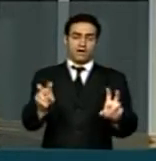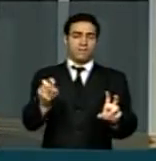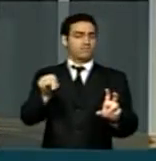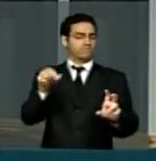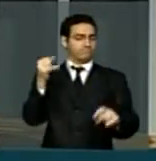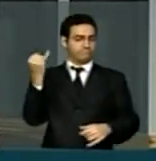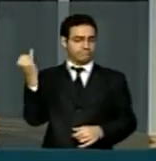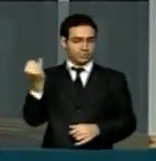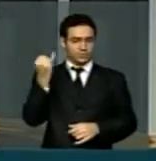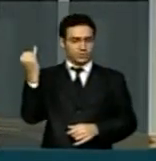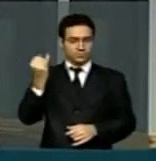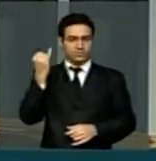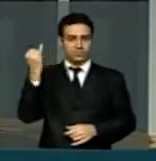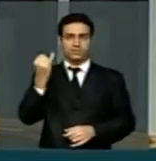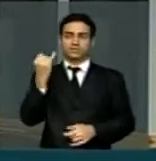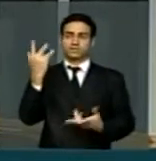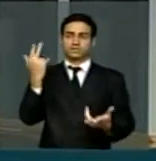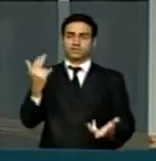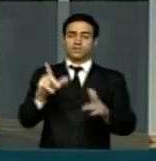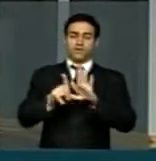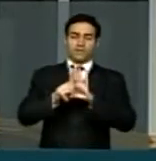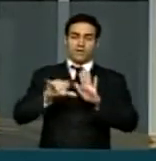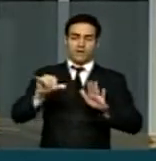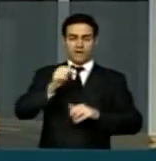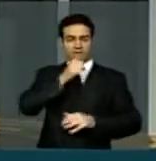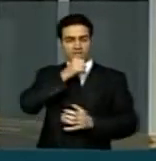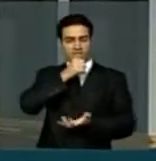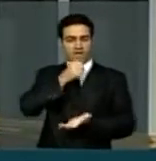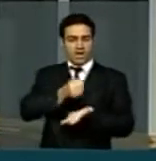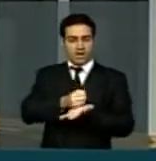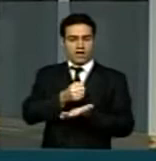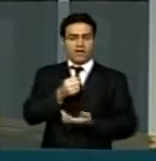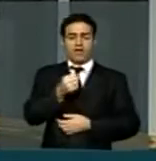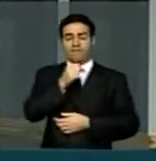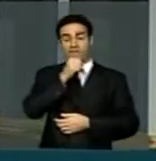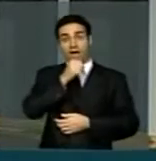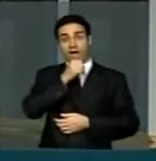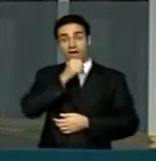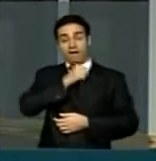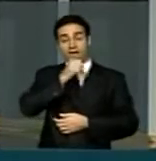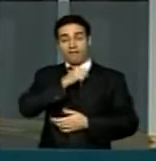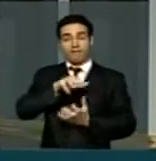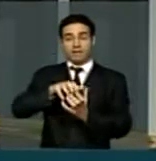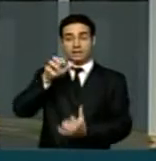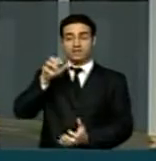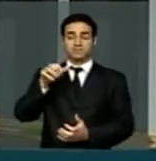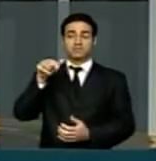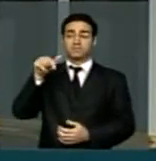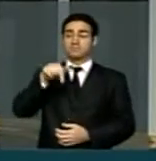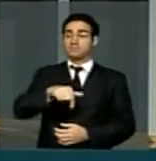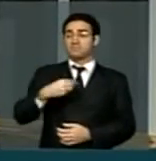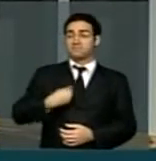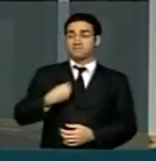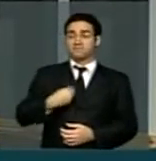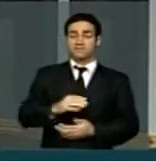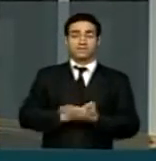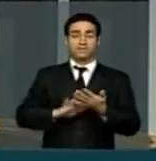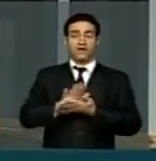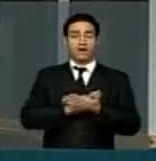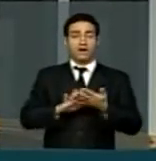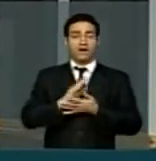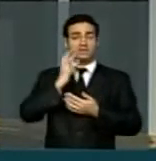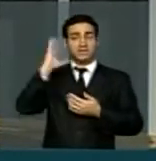importantes, como a lei da Bengala, que está passando por aqui, e ninguém tomou uma